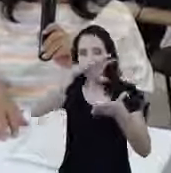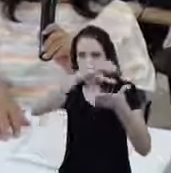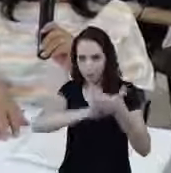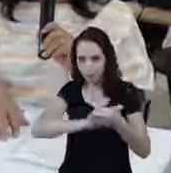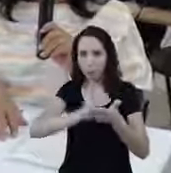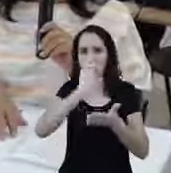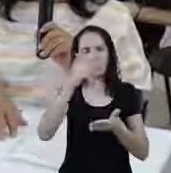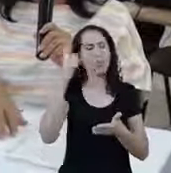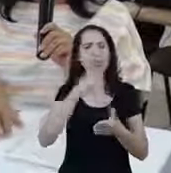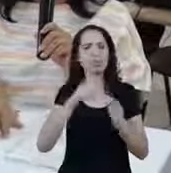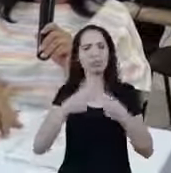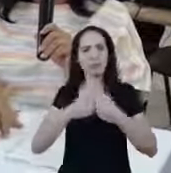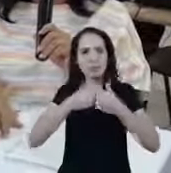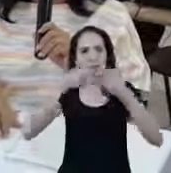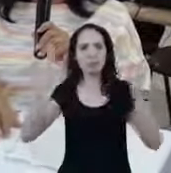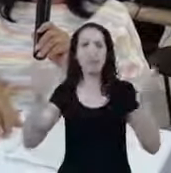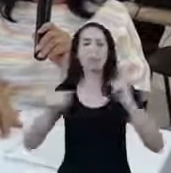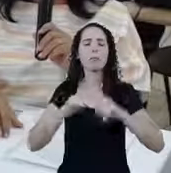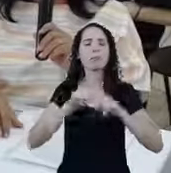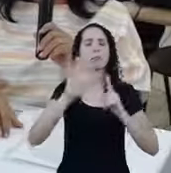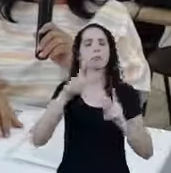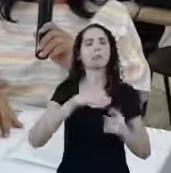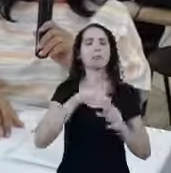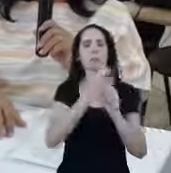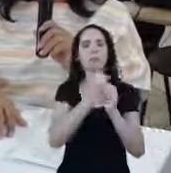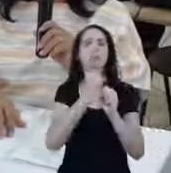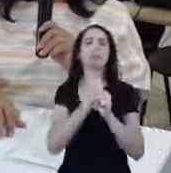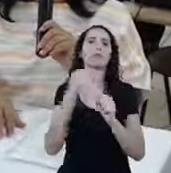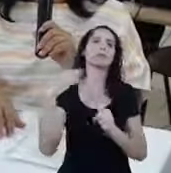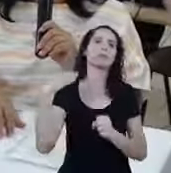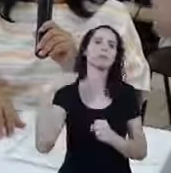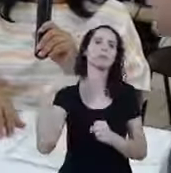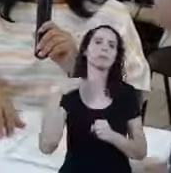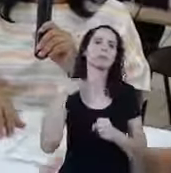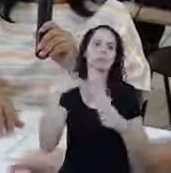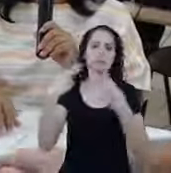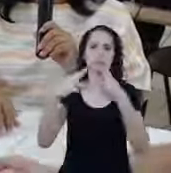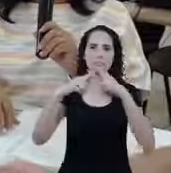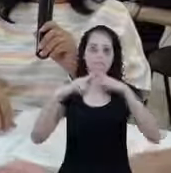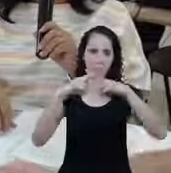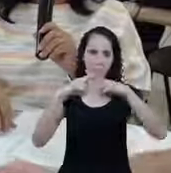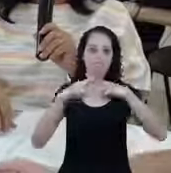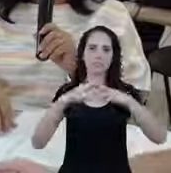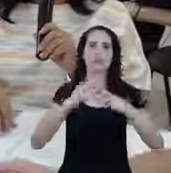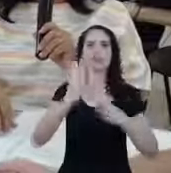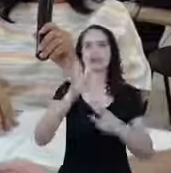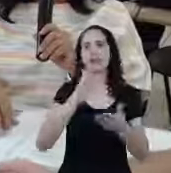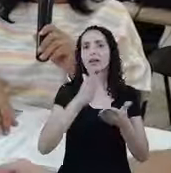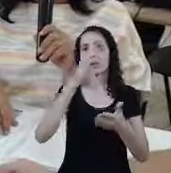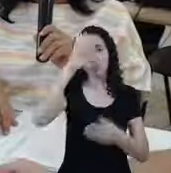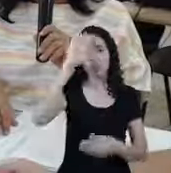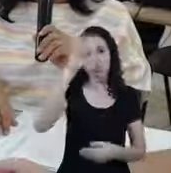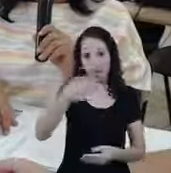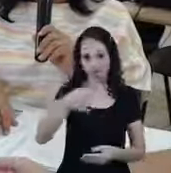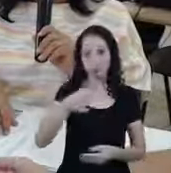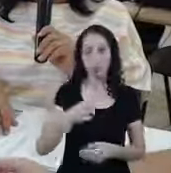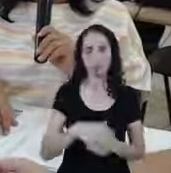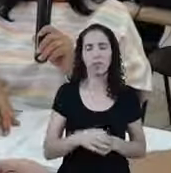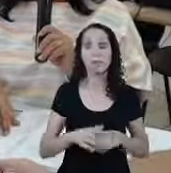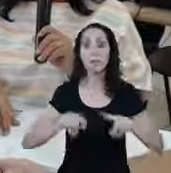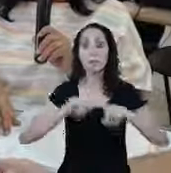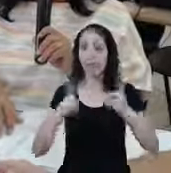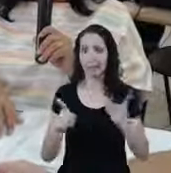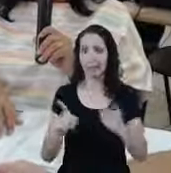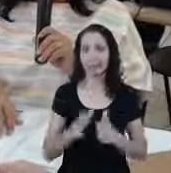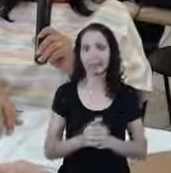forma Eles têm conta na caixa, eles têm um cartão e isso já vai ser automaticamente lançado Agora,